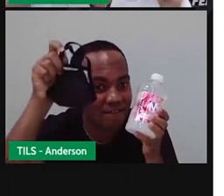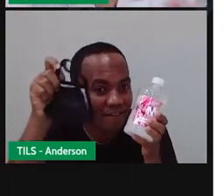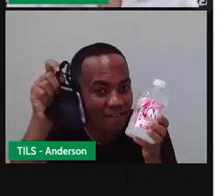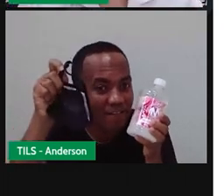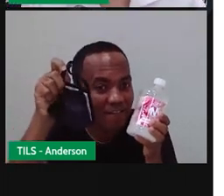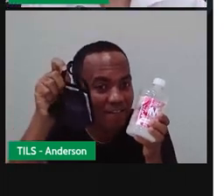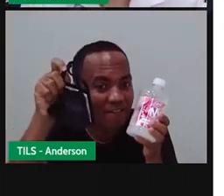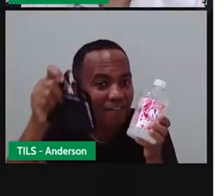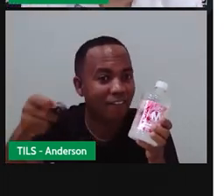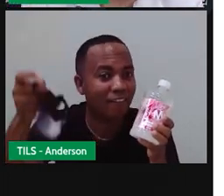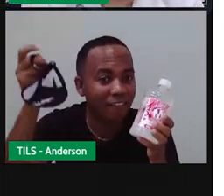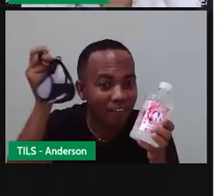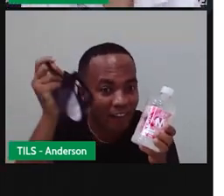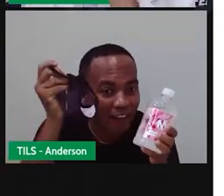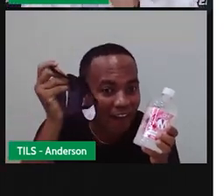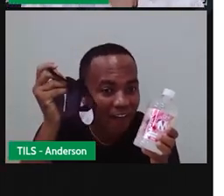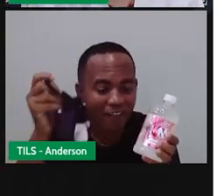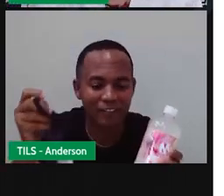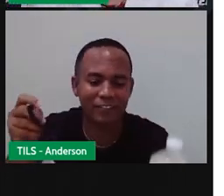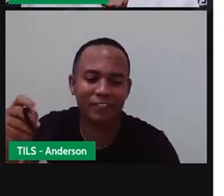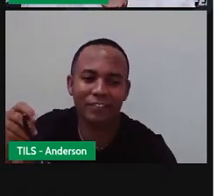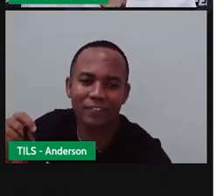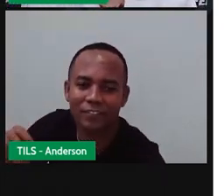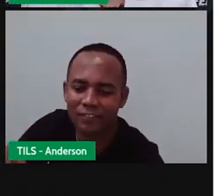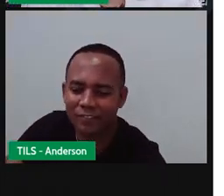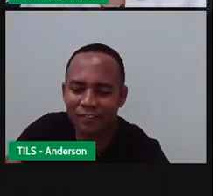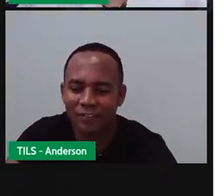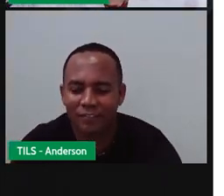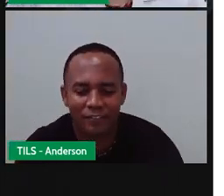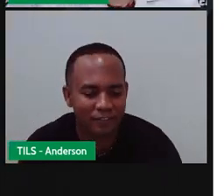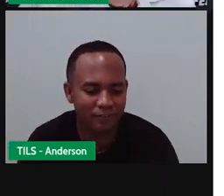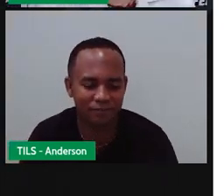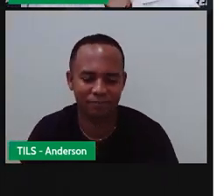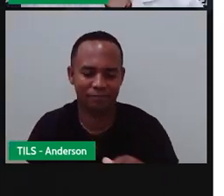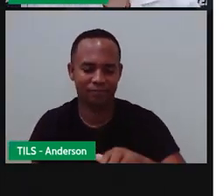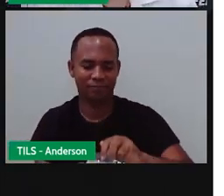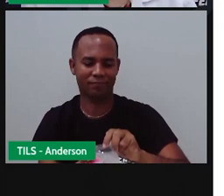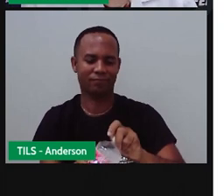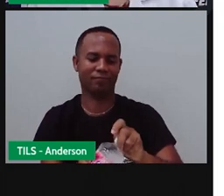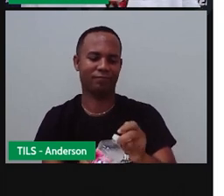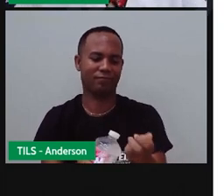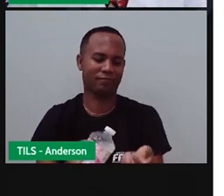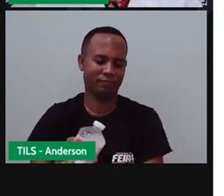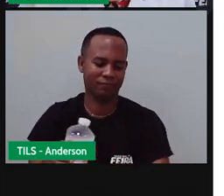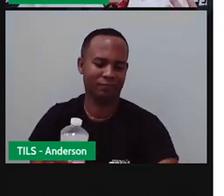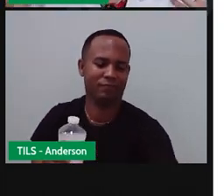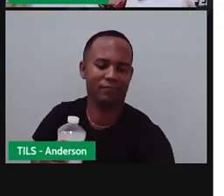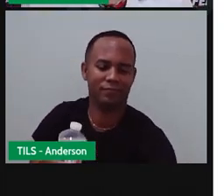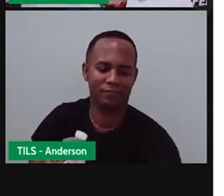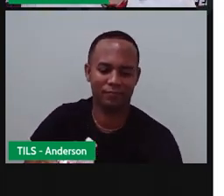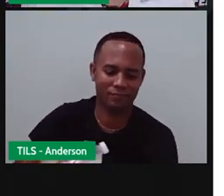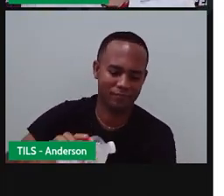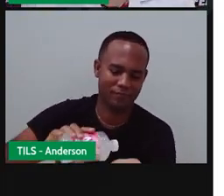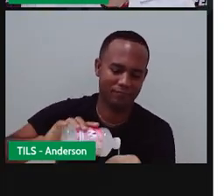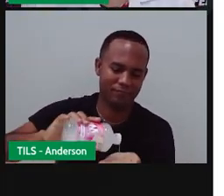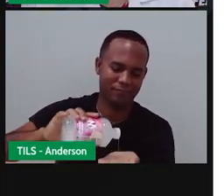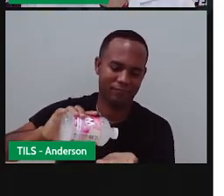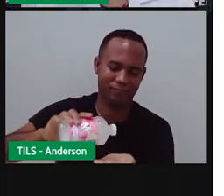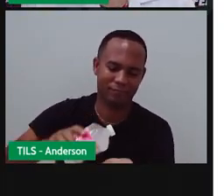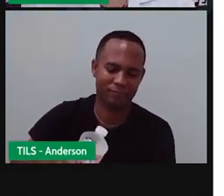Máscara Tá? Se protejam Fiquem bem guardadinhos Pra que em breve A consiga se encontrar Tá? Dá aquele abraço Bem